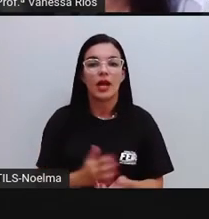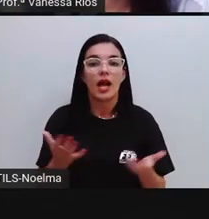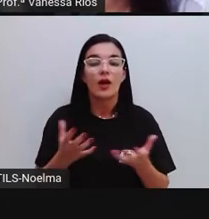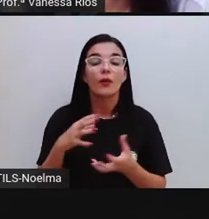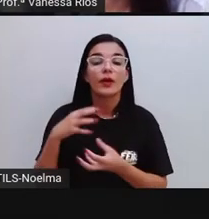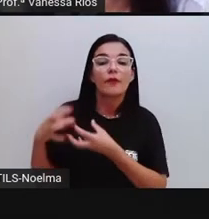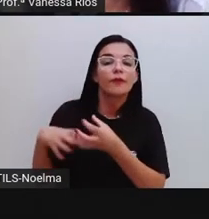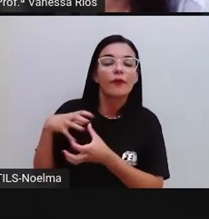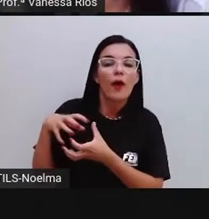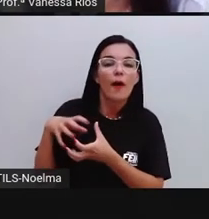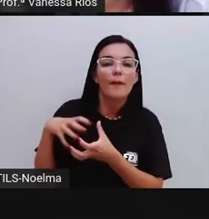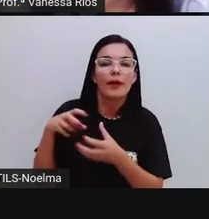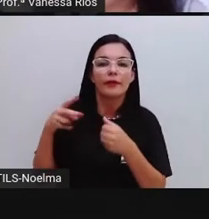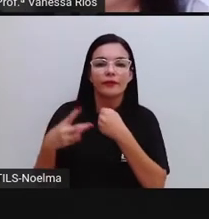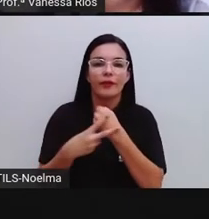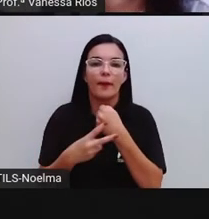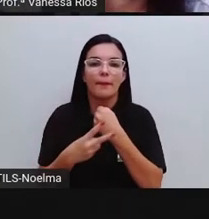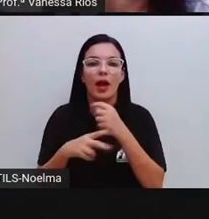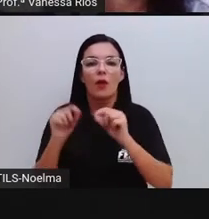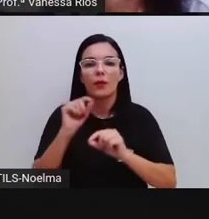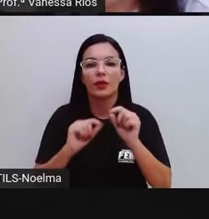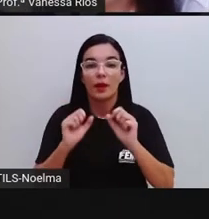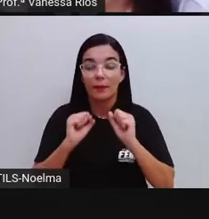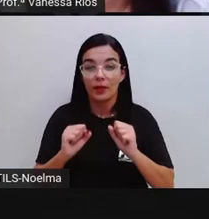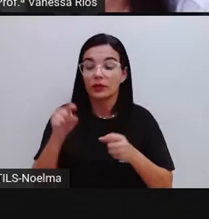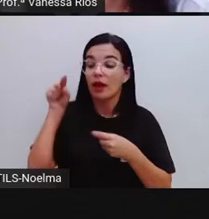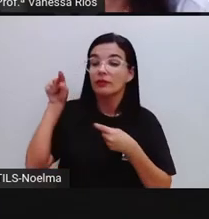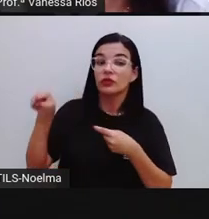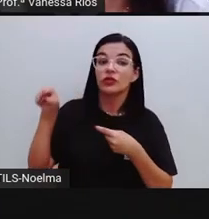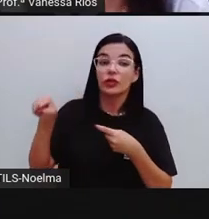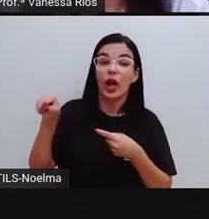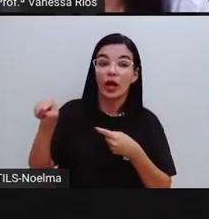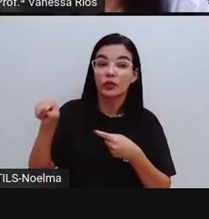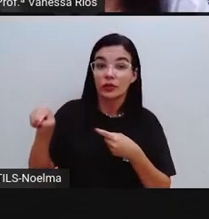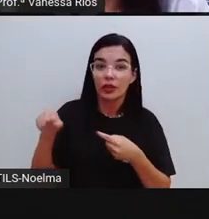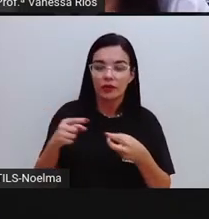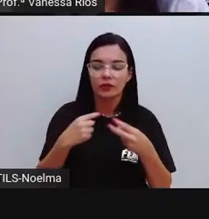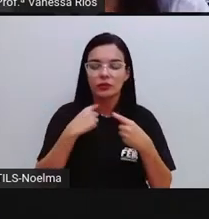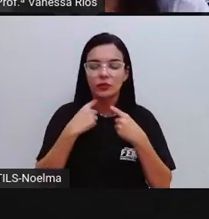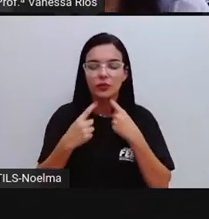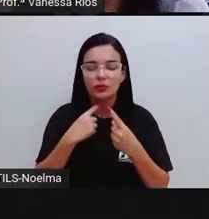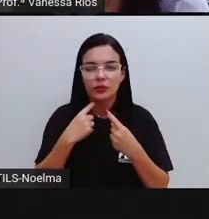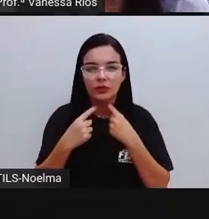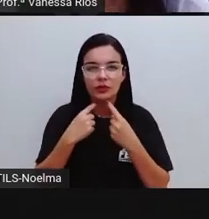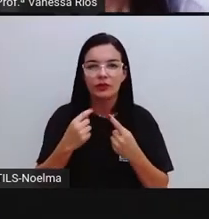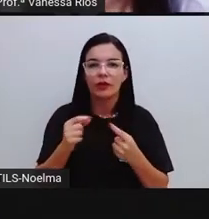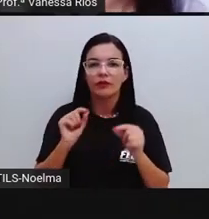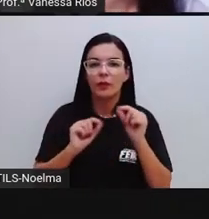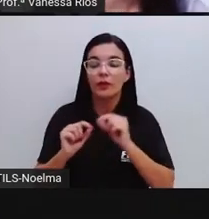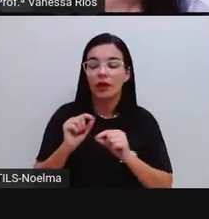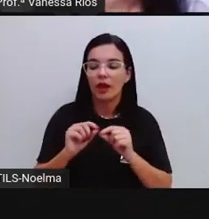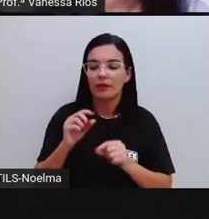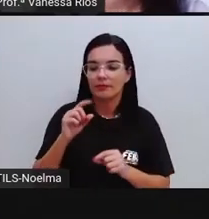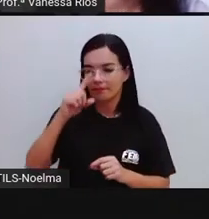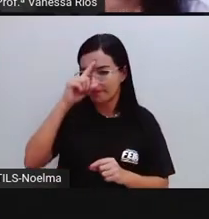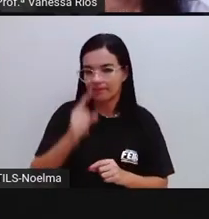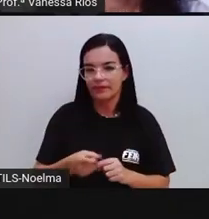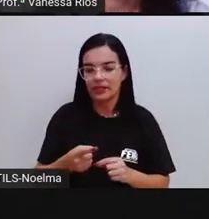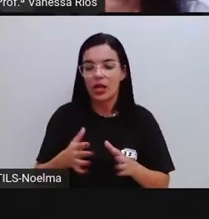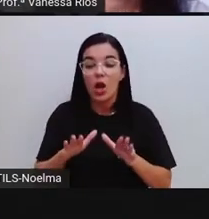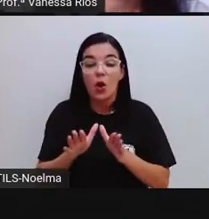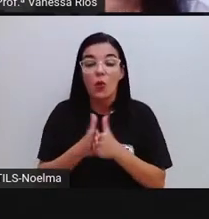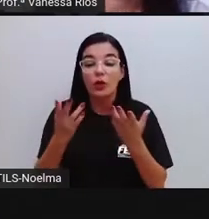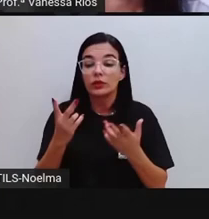Então, os modos verbais aí que podem ser indicativo, subjuntivo e imperativo. Quando é que o verbo está